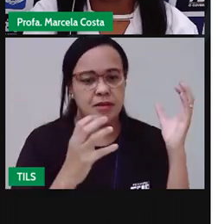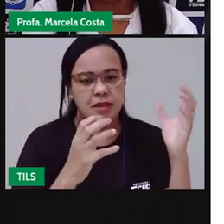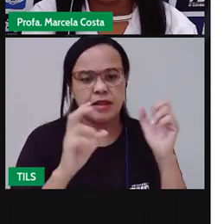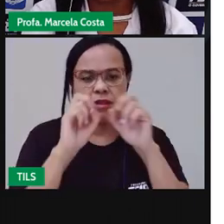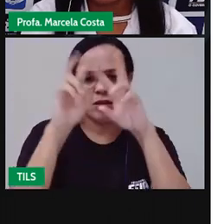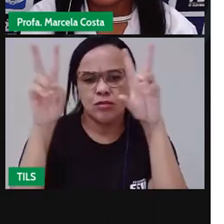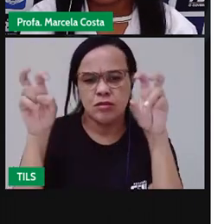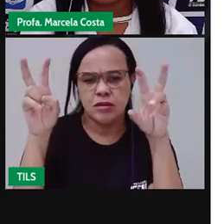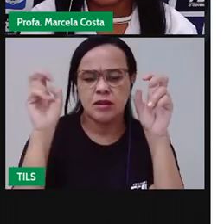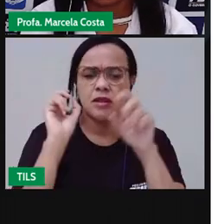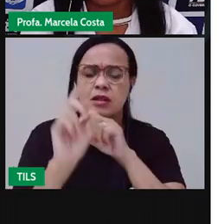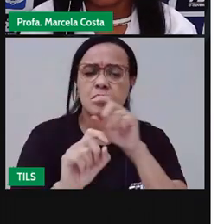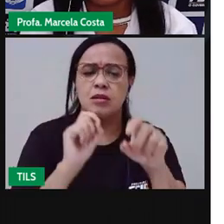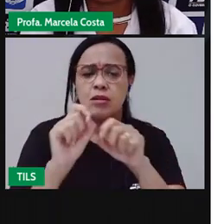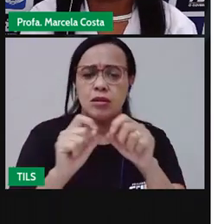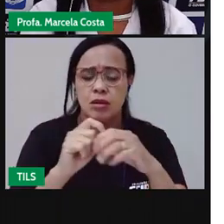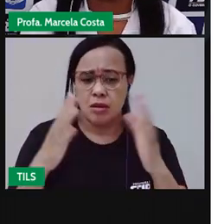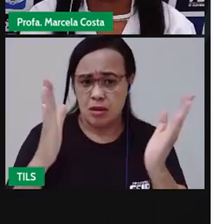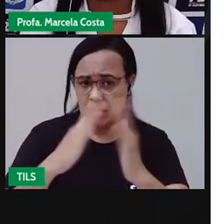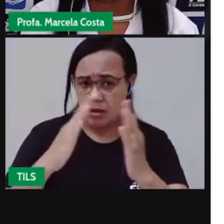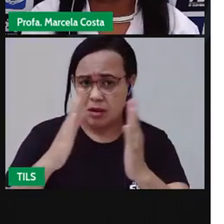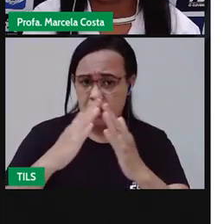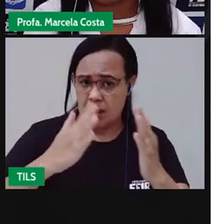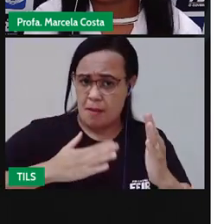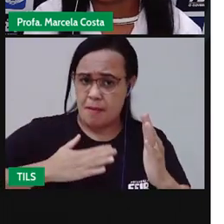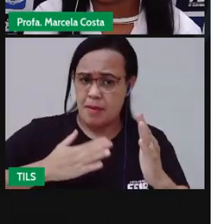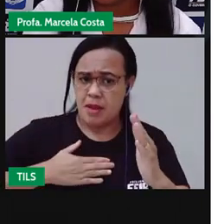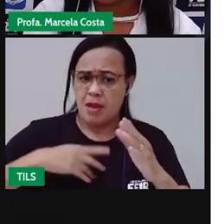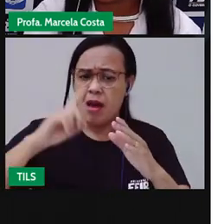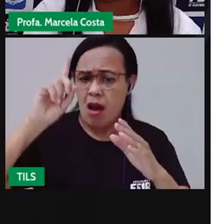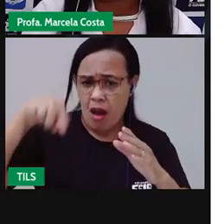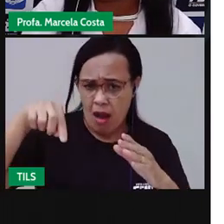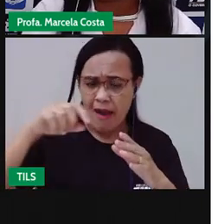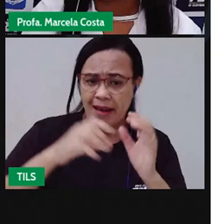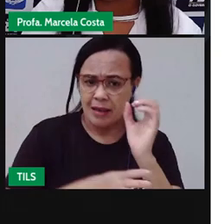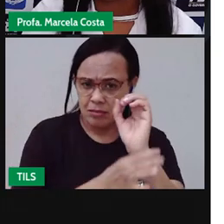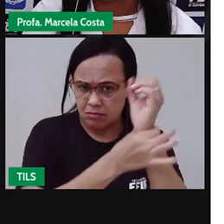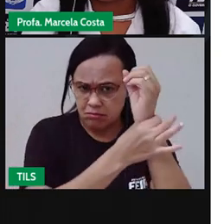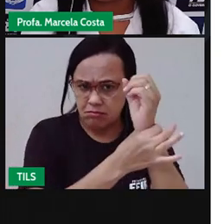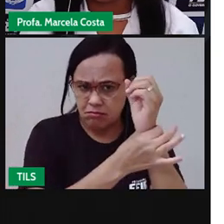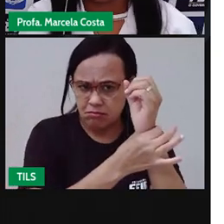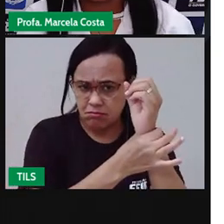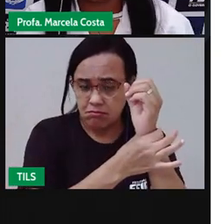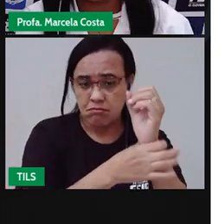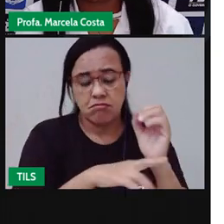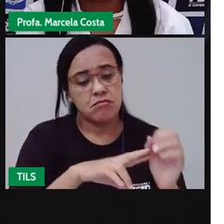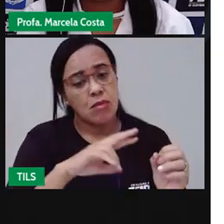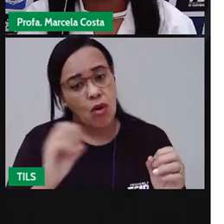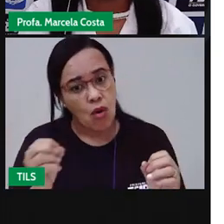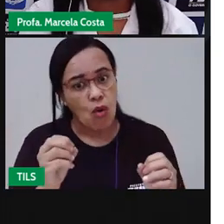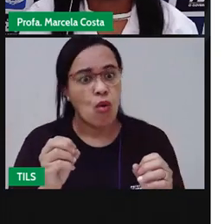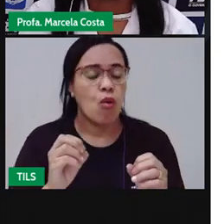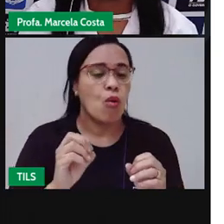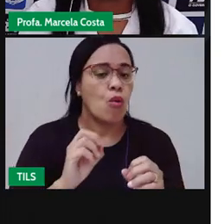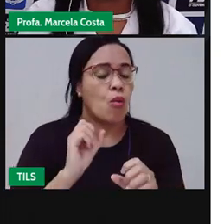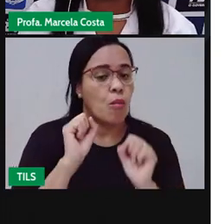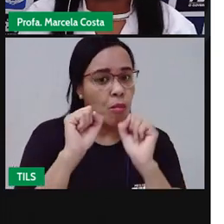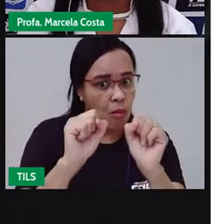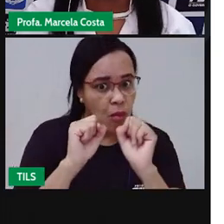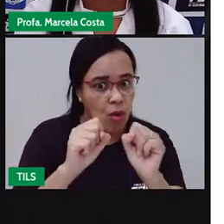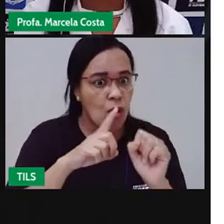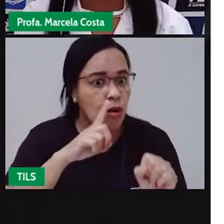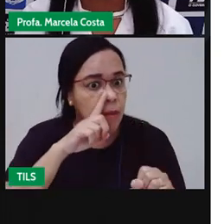é um lugar seguro, né? Minha casa é um lugar seguro? Que riscos estão